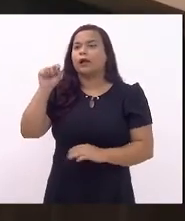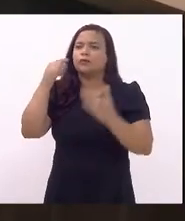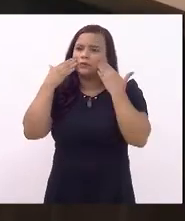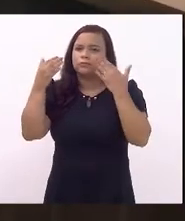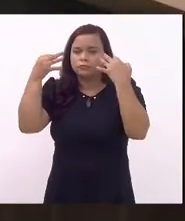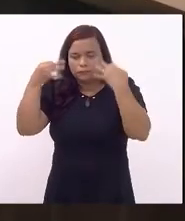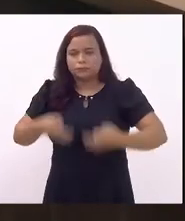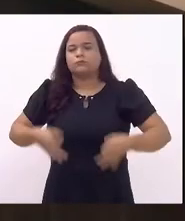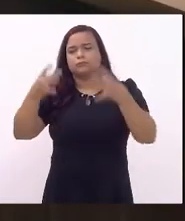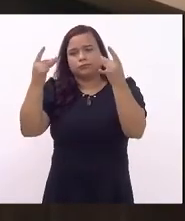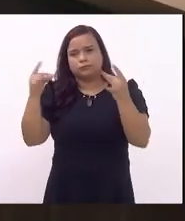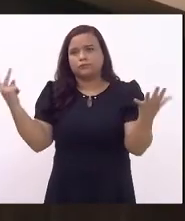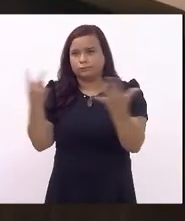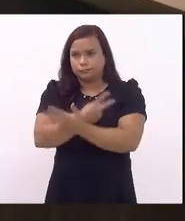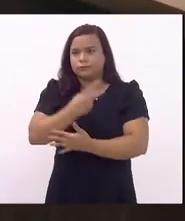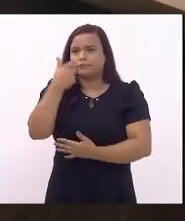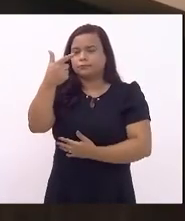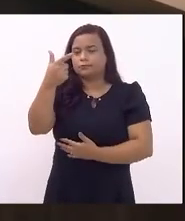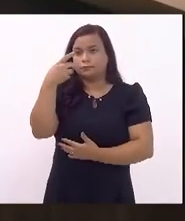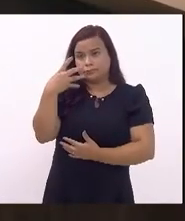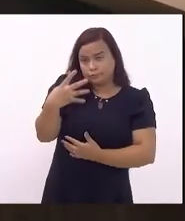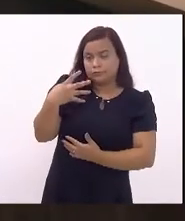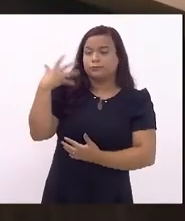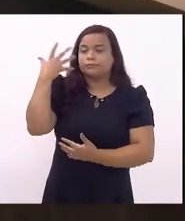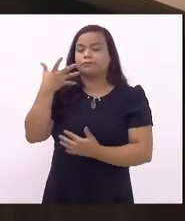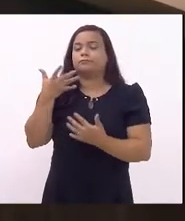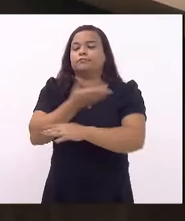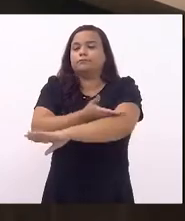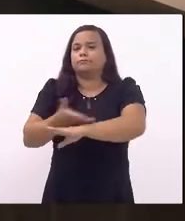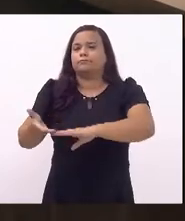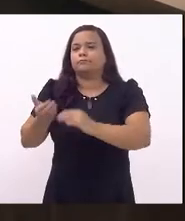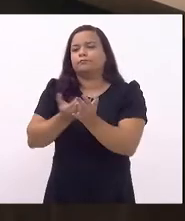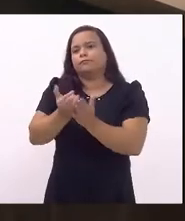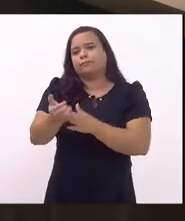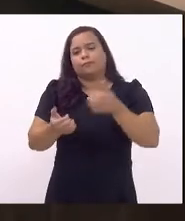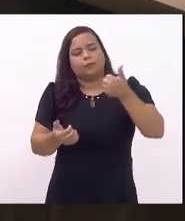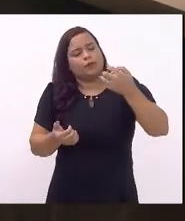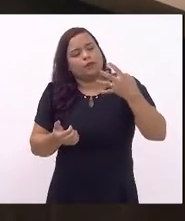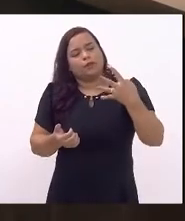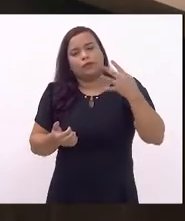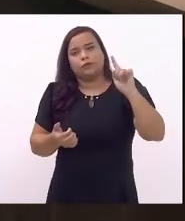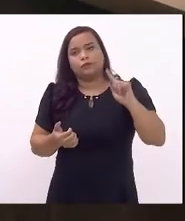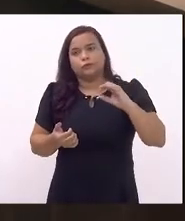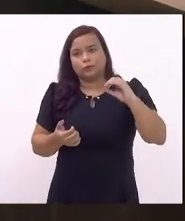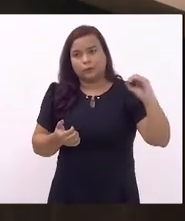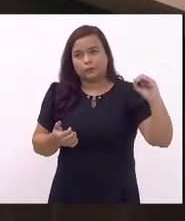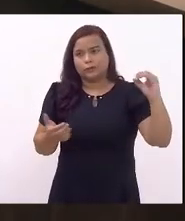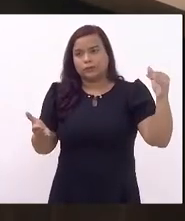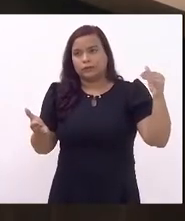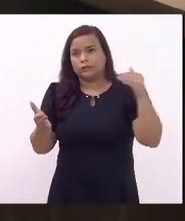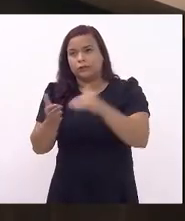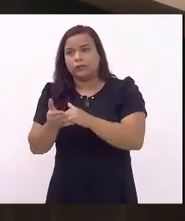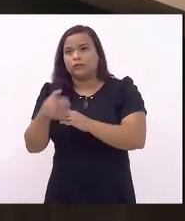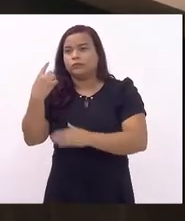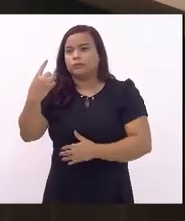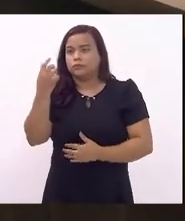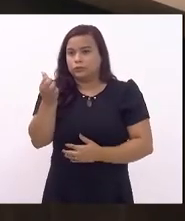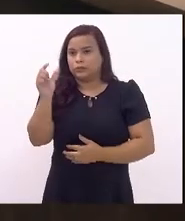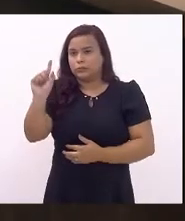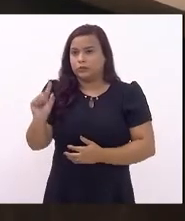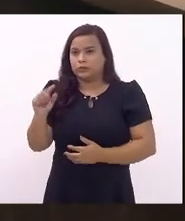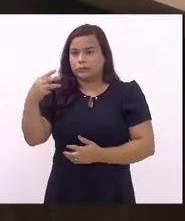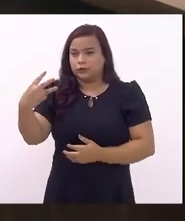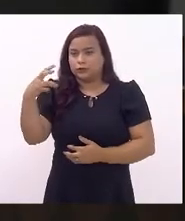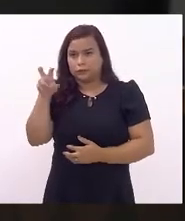exatidão o ocorrido na 24ª sessão ordinária que, iniciada às 14 horas, encerrou-se às 16 horas e 35